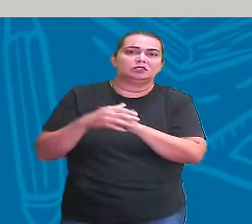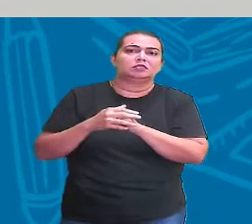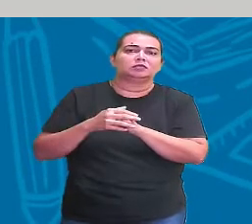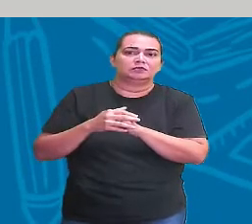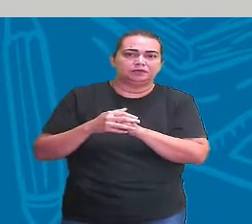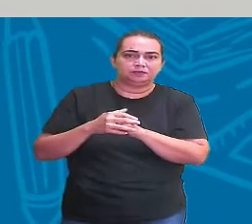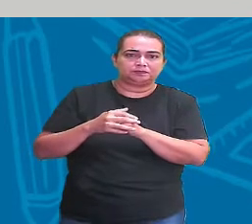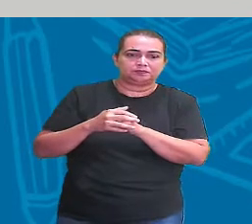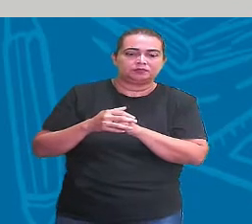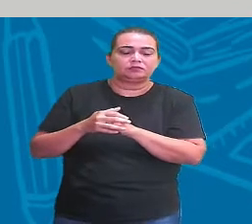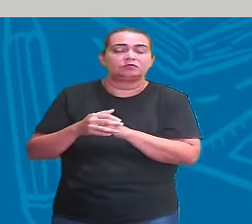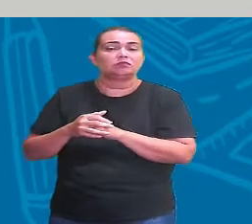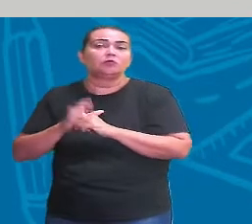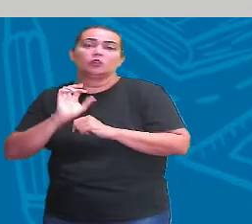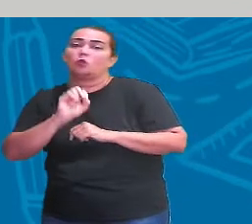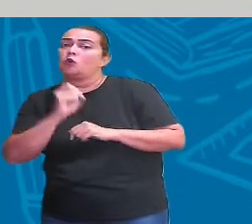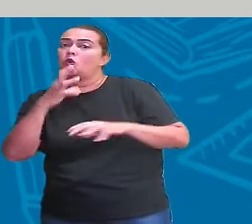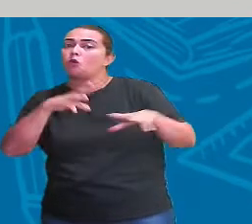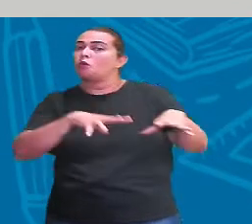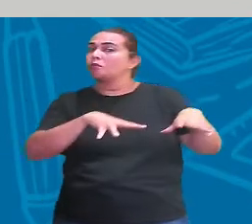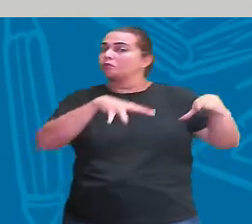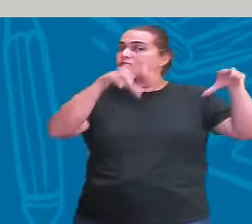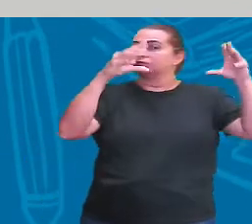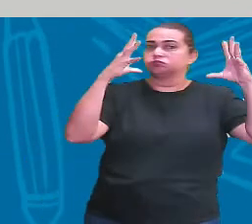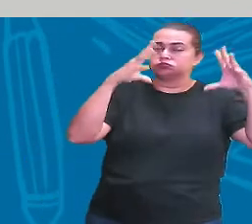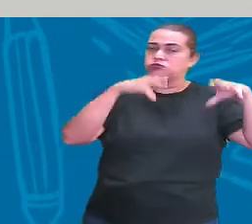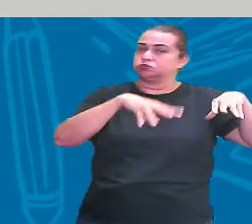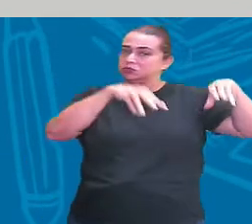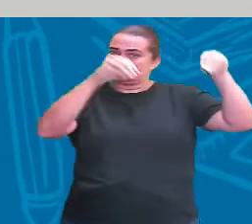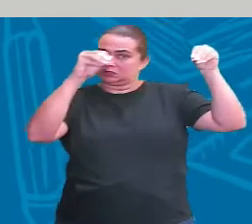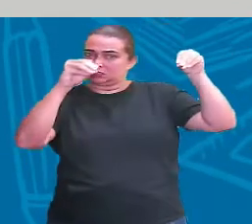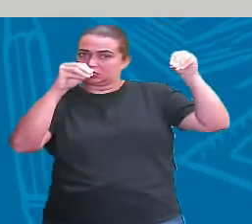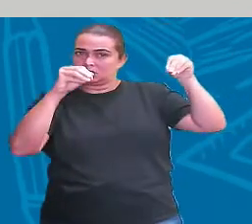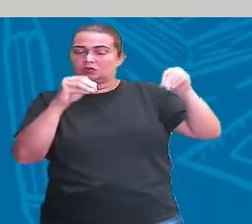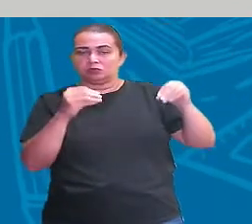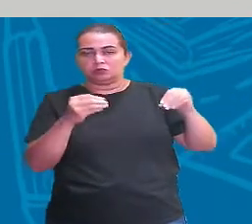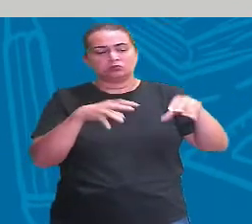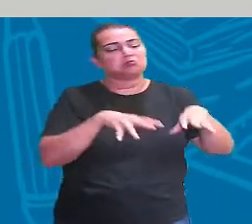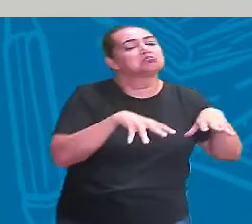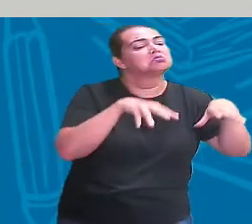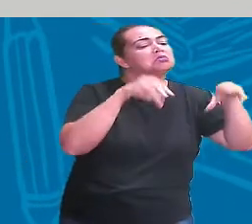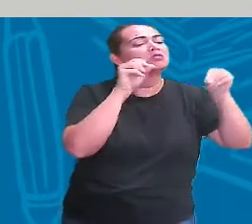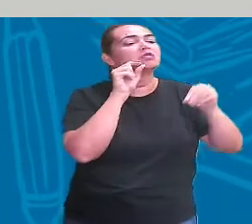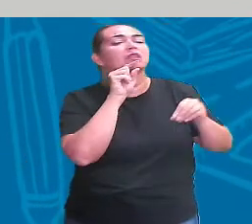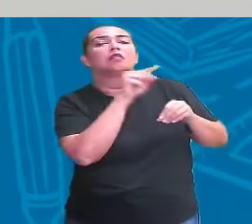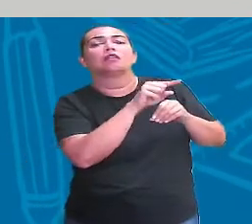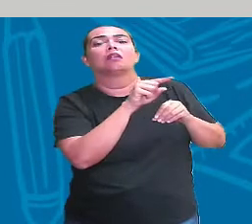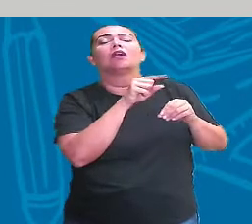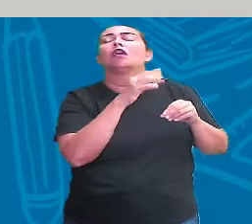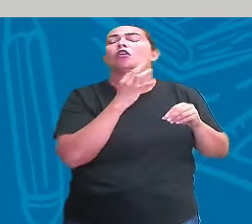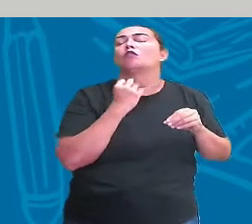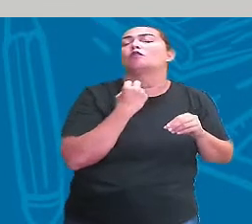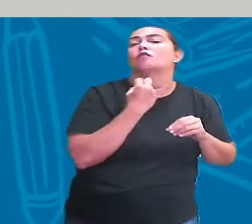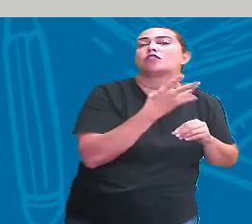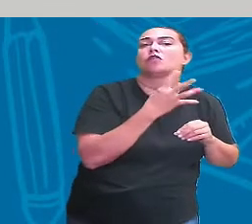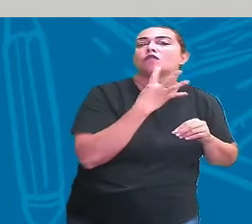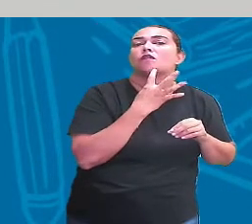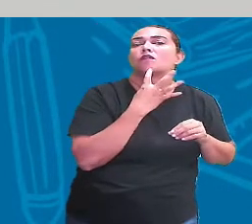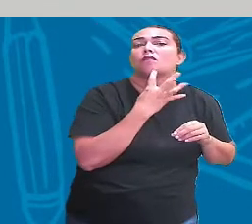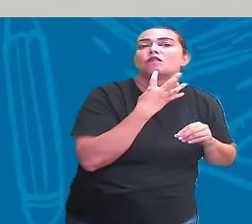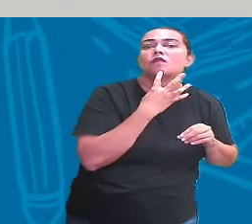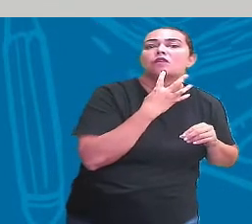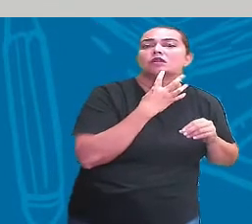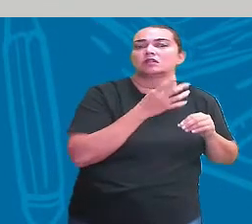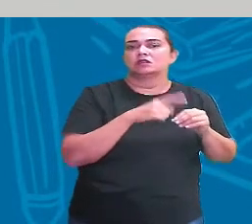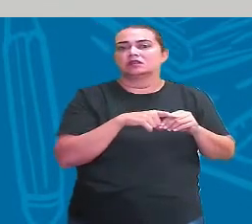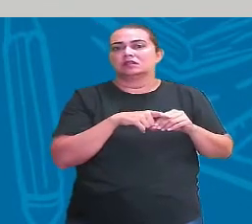Ah, eu vou naquele museu pra conhecer a história daquele local. Ou seja, está dentro do percurso do seu